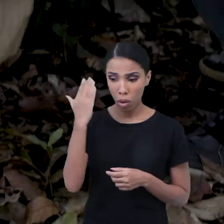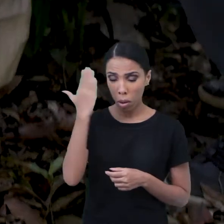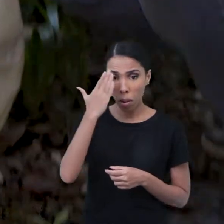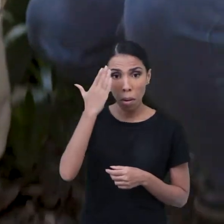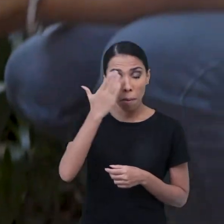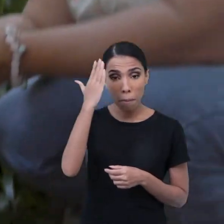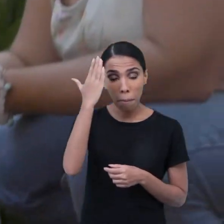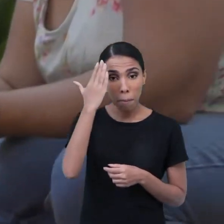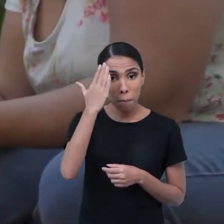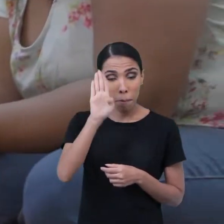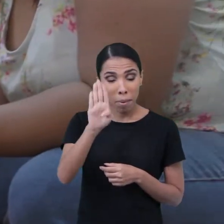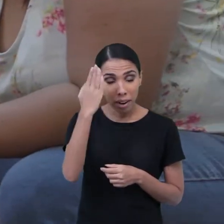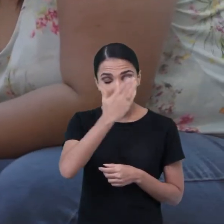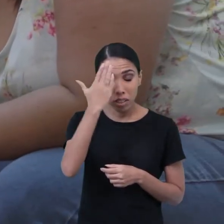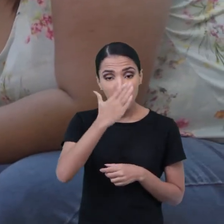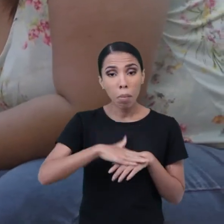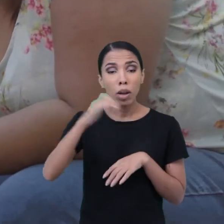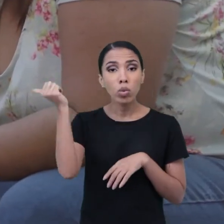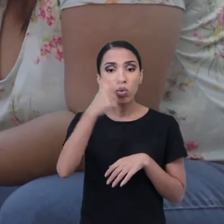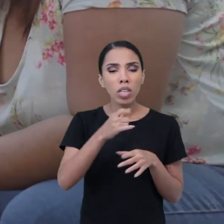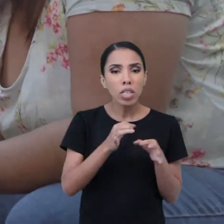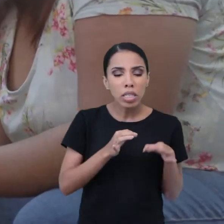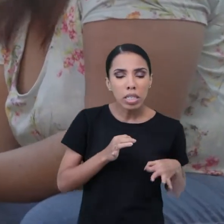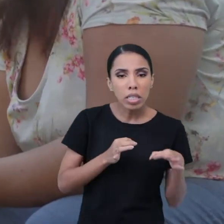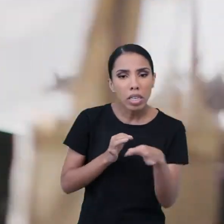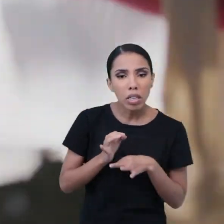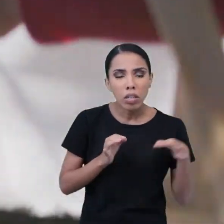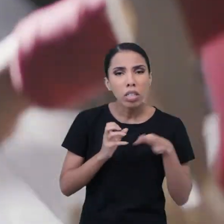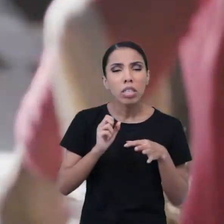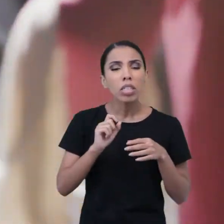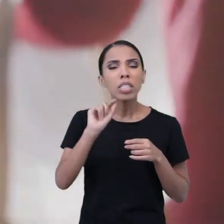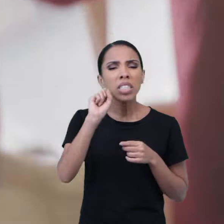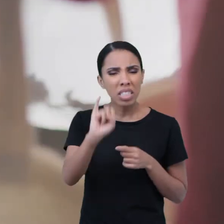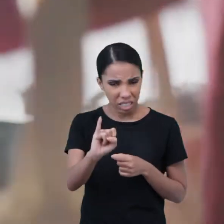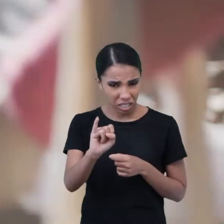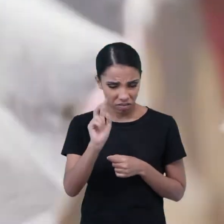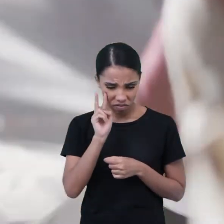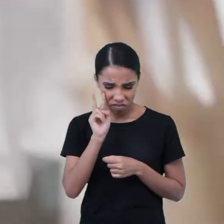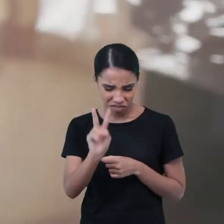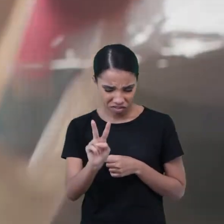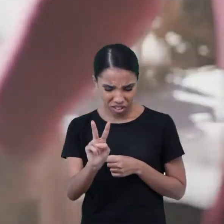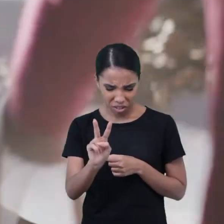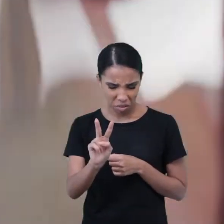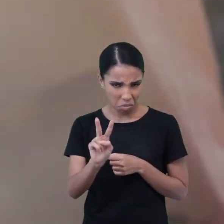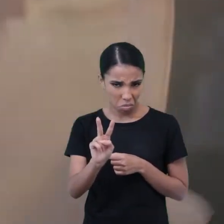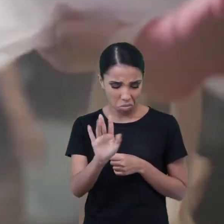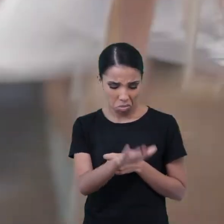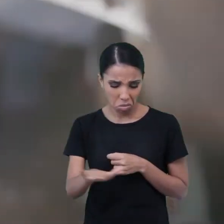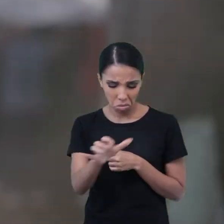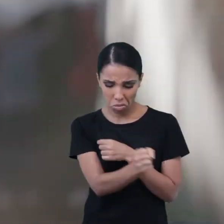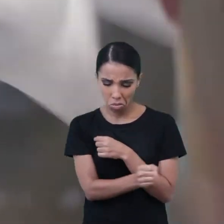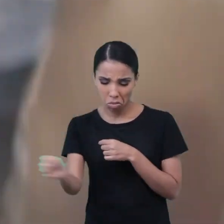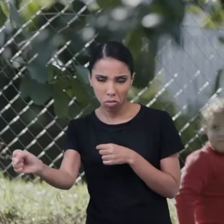células. Menina cata folhas do solo e as coloca dentro de uma bolsa. Isola uma criança da natureza. Ela não tem contato com essas milhões de